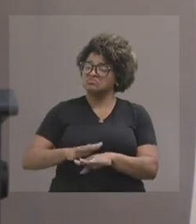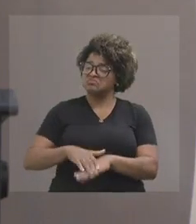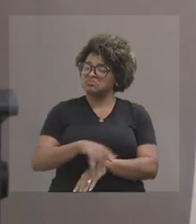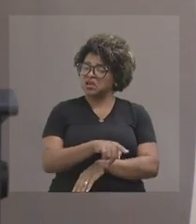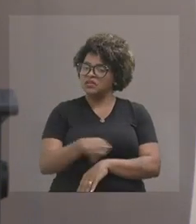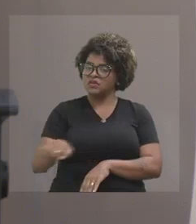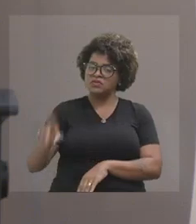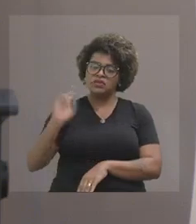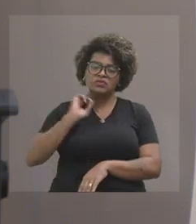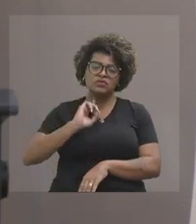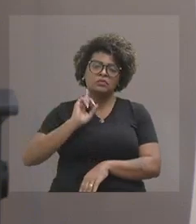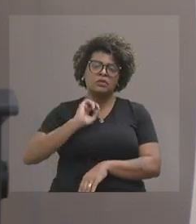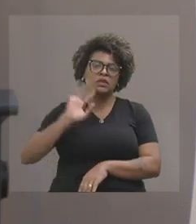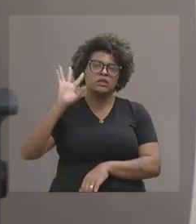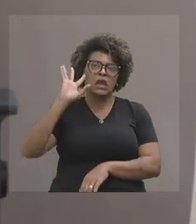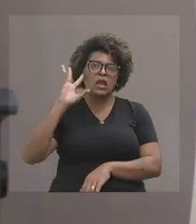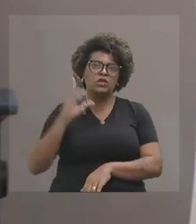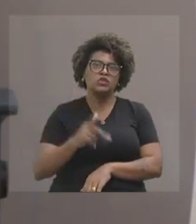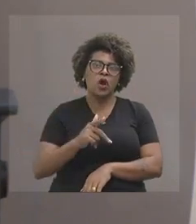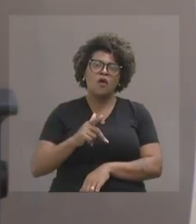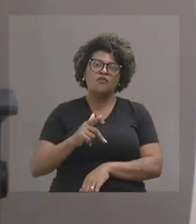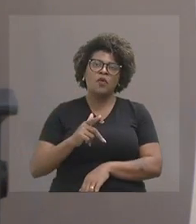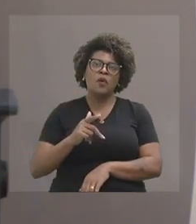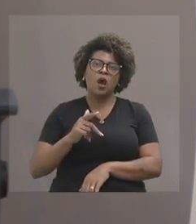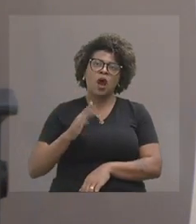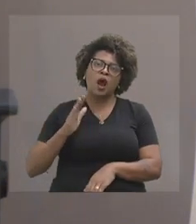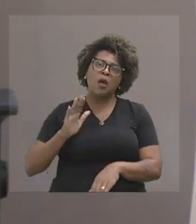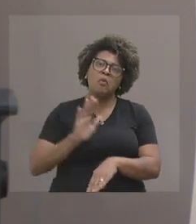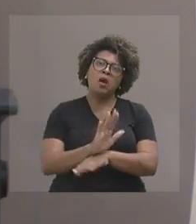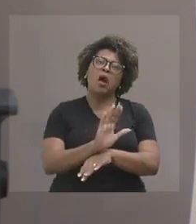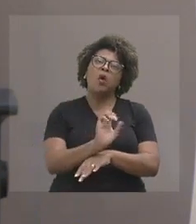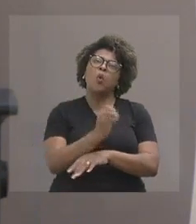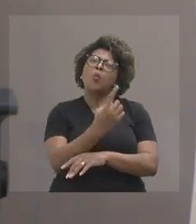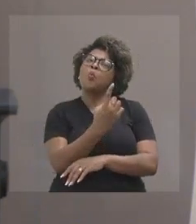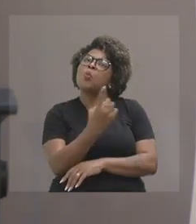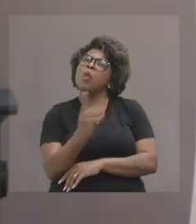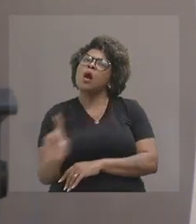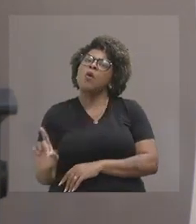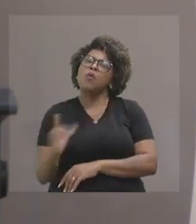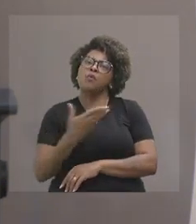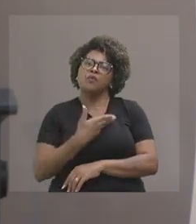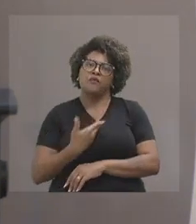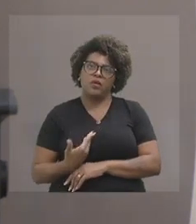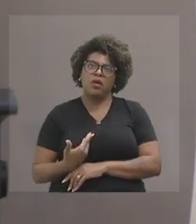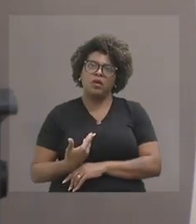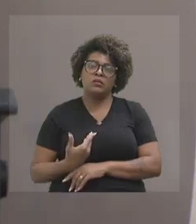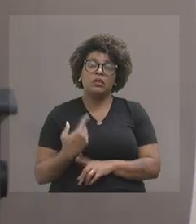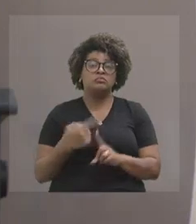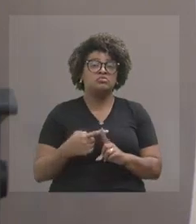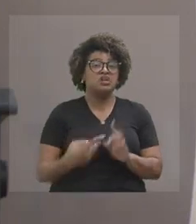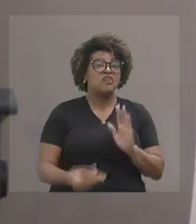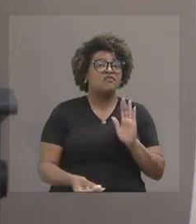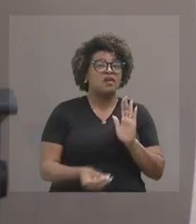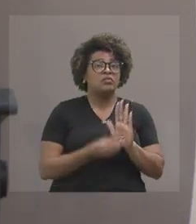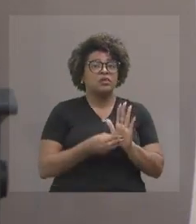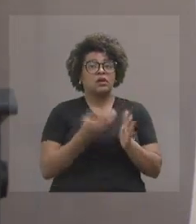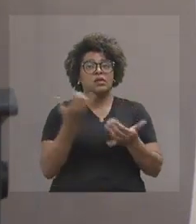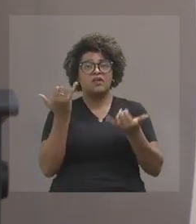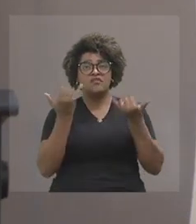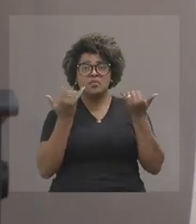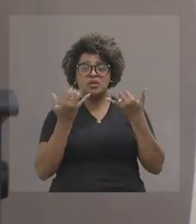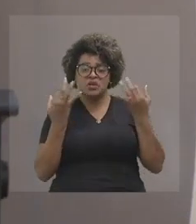de apoiar ou não o governo, porque se a gente não dá a informação correta, não há como